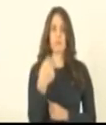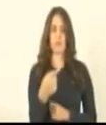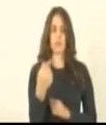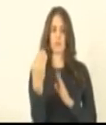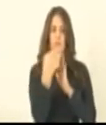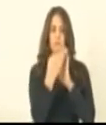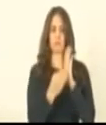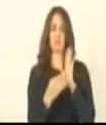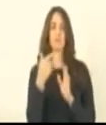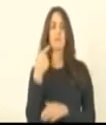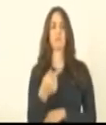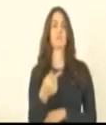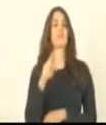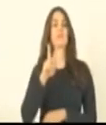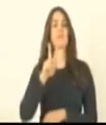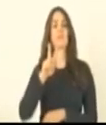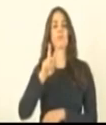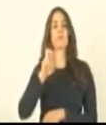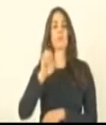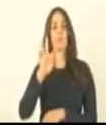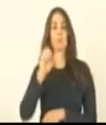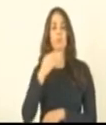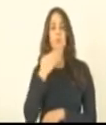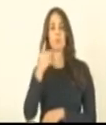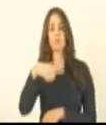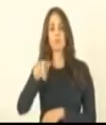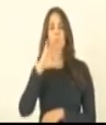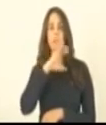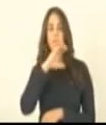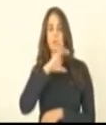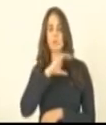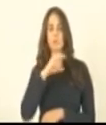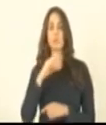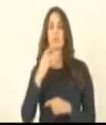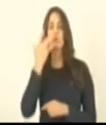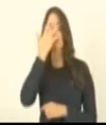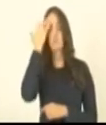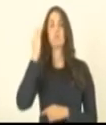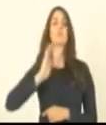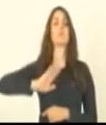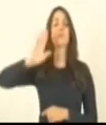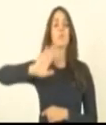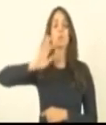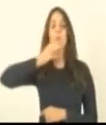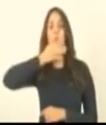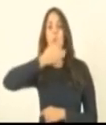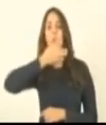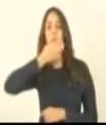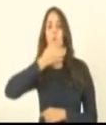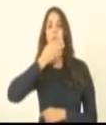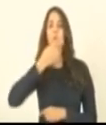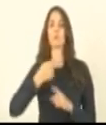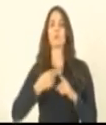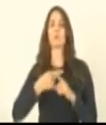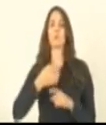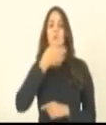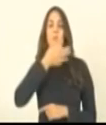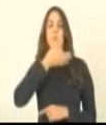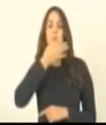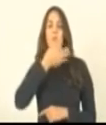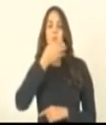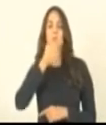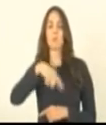pauta. Pedir aqui uma celeridade aos colegas deputados, até para quem queira se manifestar, colocando a manifestação